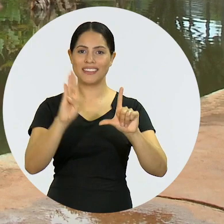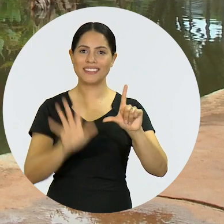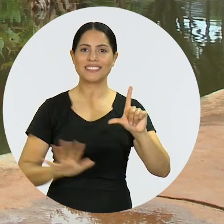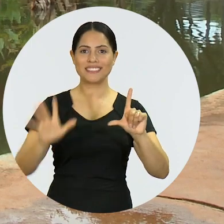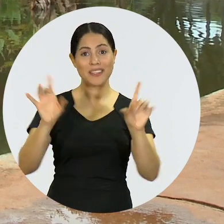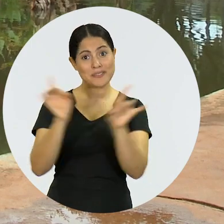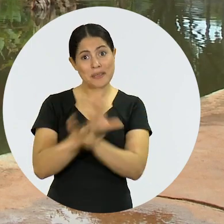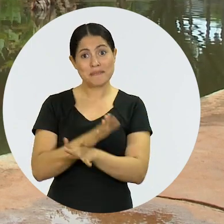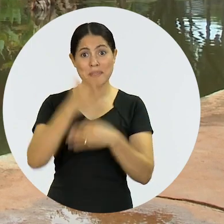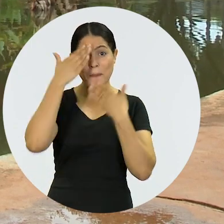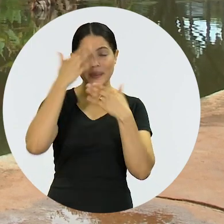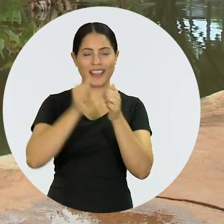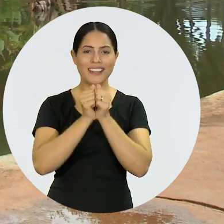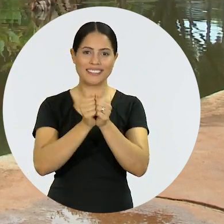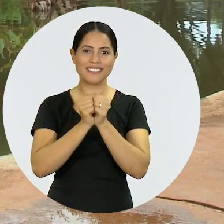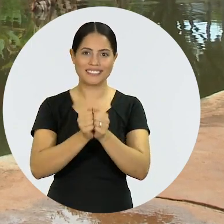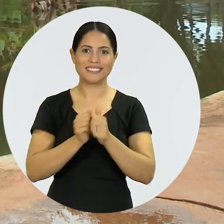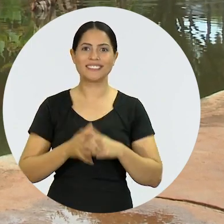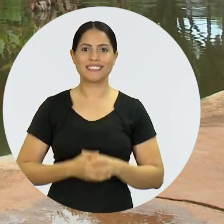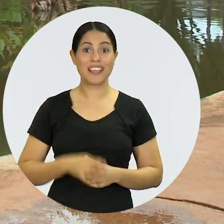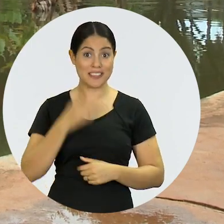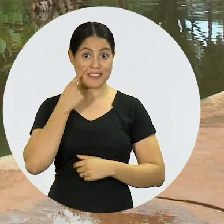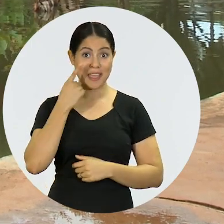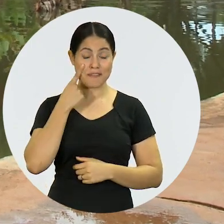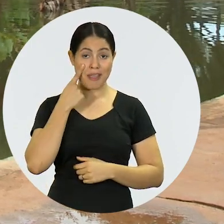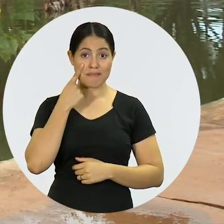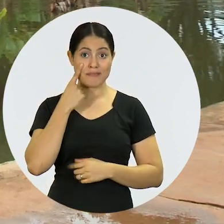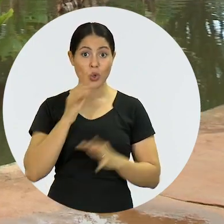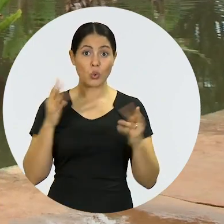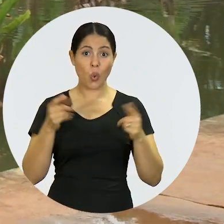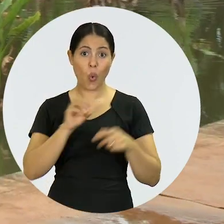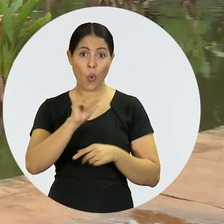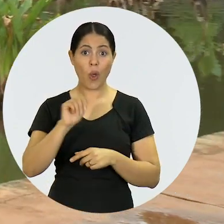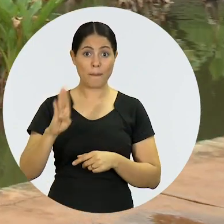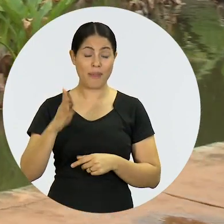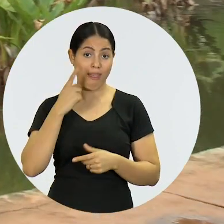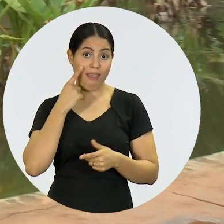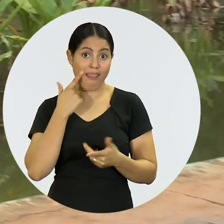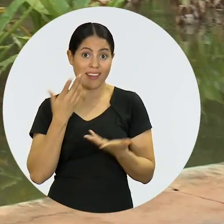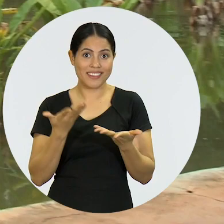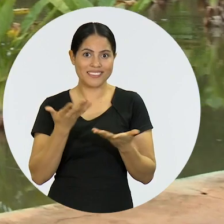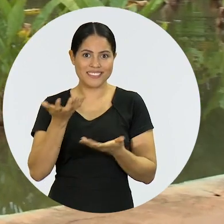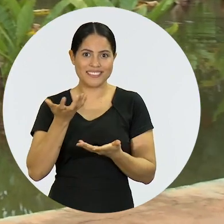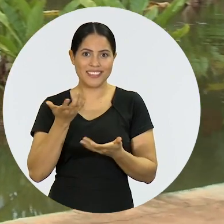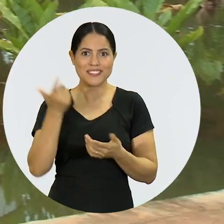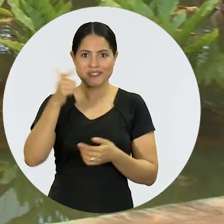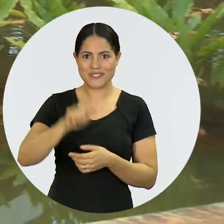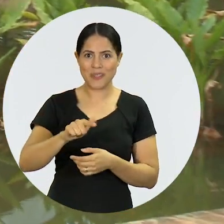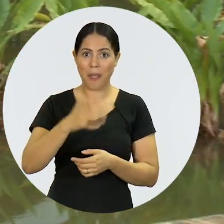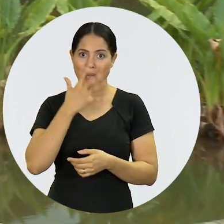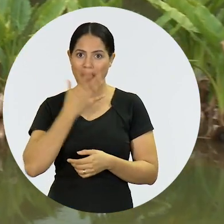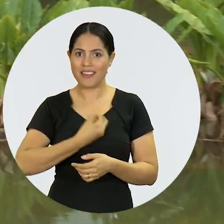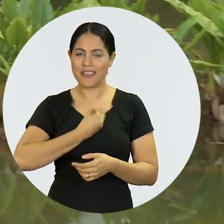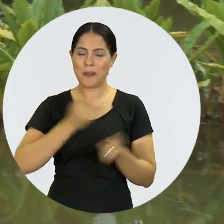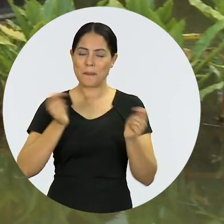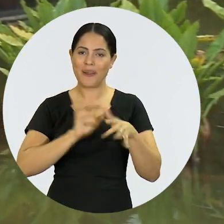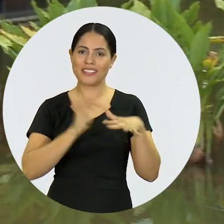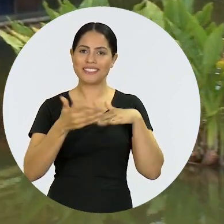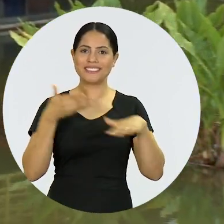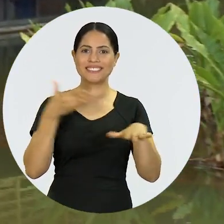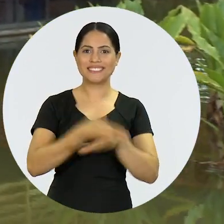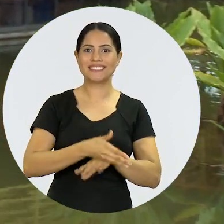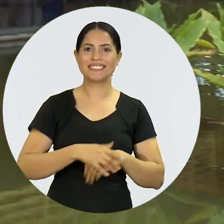Nacional termina aqui. Obrigada por sua companhia. Quer conferir tudo o que a Ordem dos Advogados do Brasil faz em tempo real?